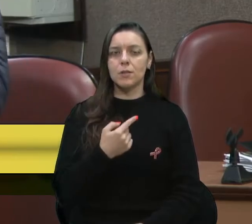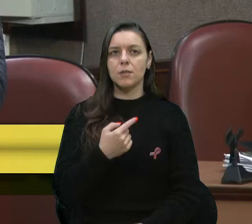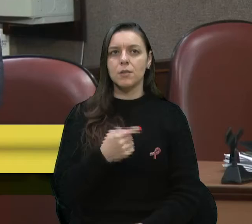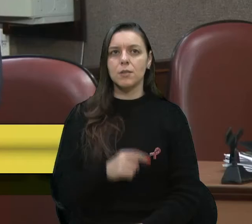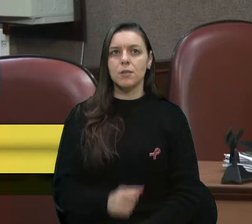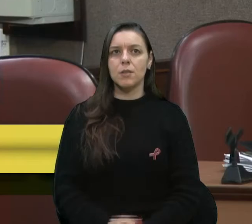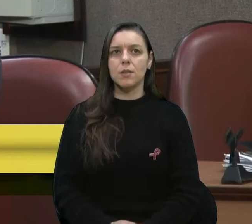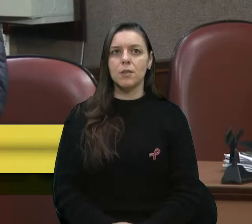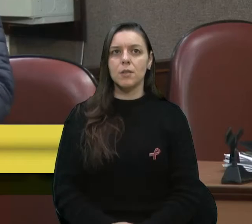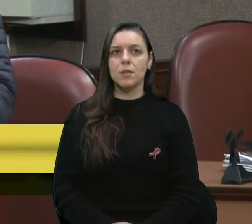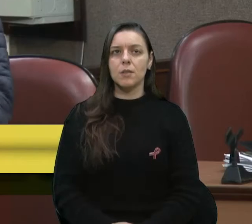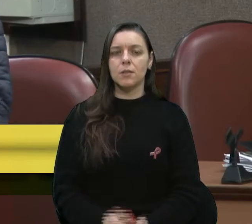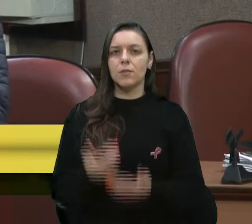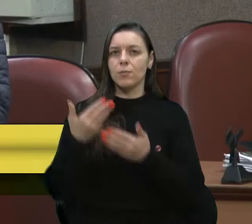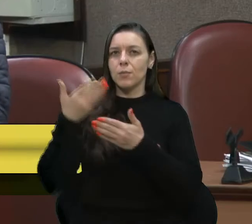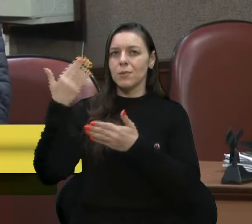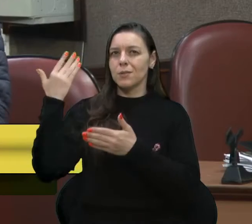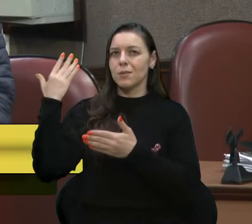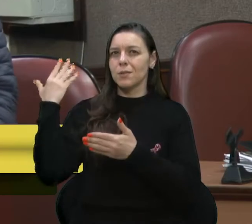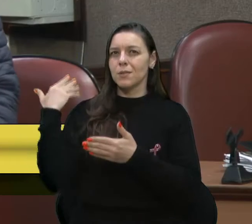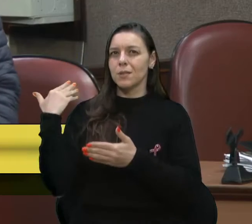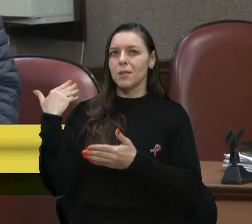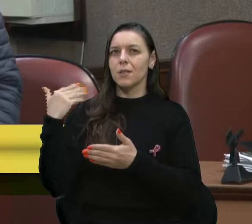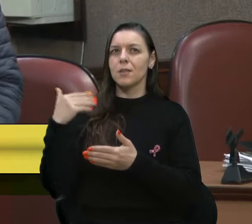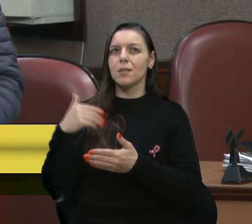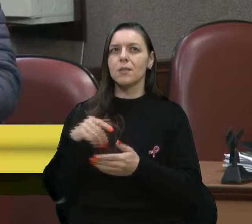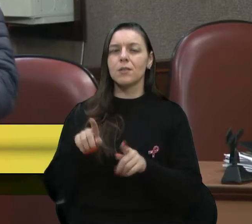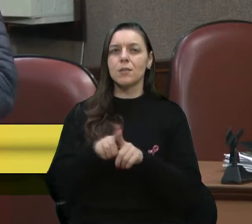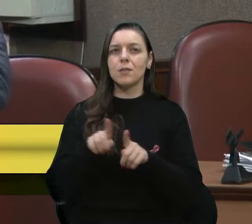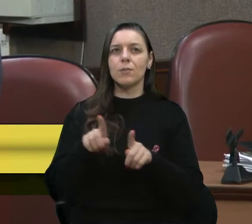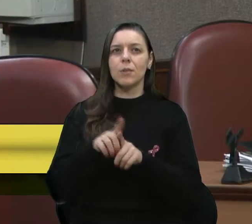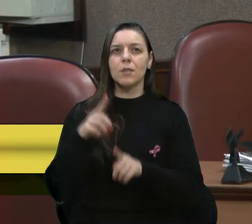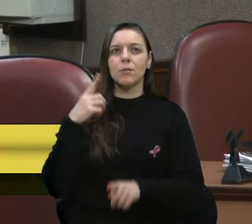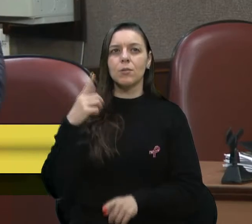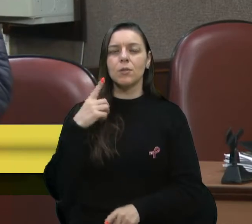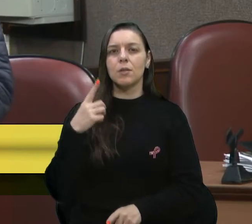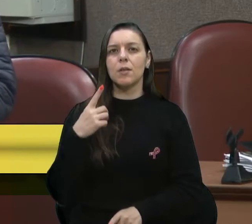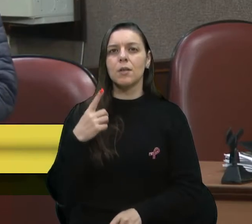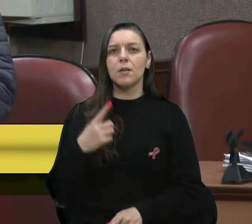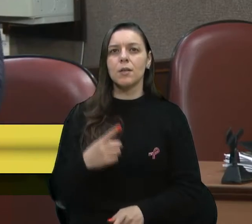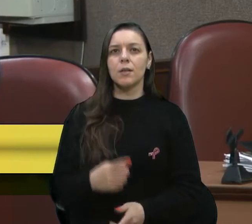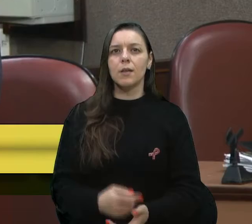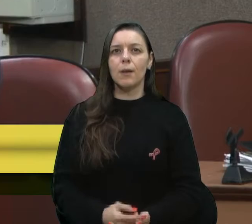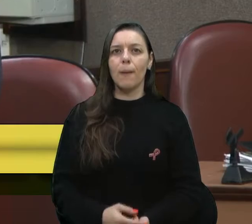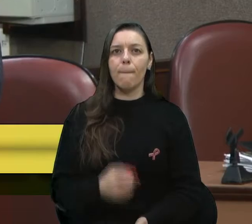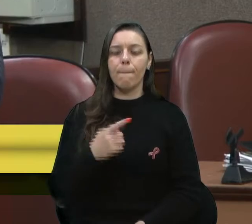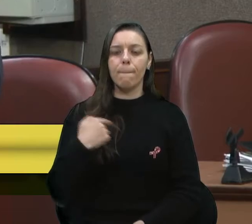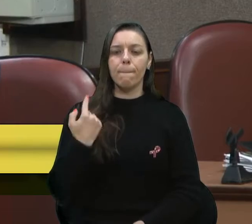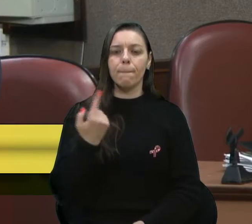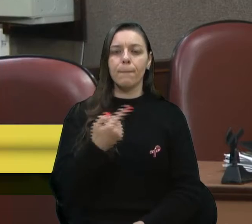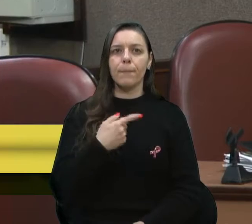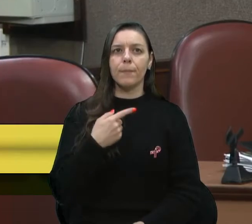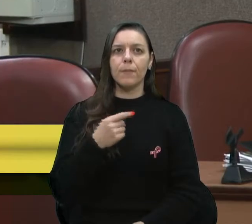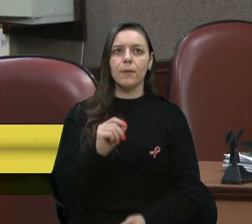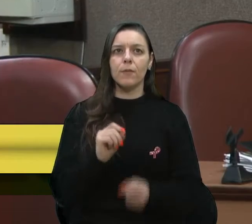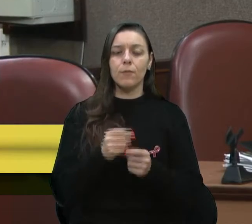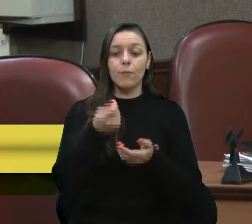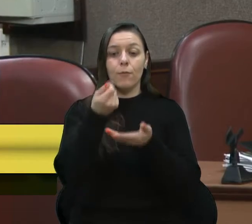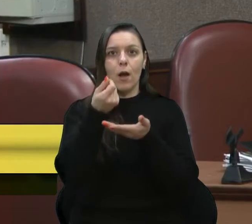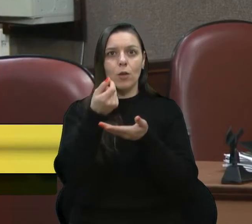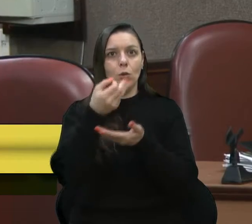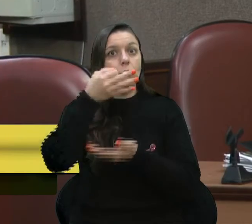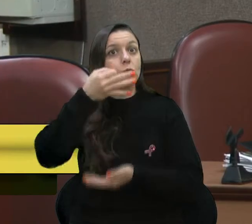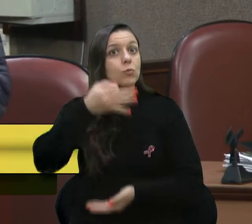do passado os deputados e do governo estadual, que a ONU tivesse que colocar que fosse de um valor justo,